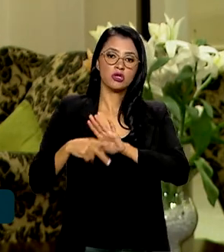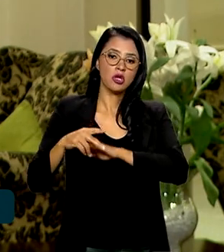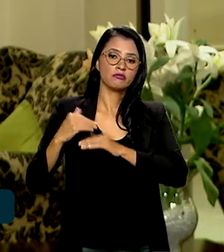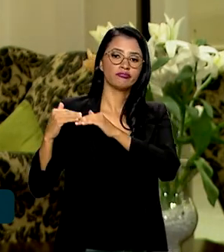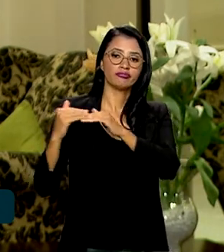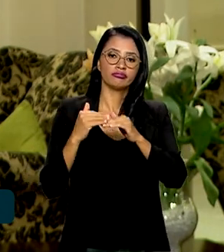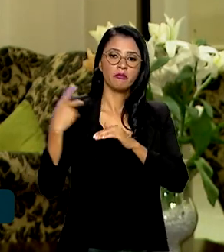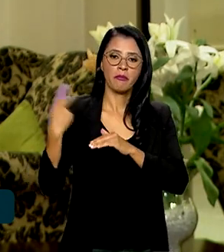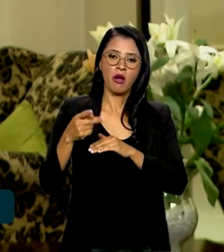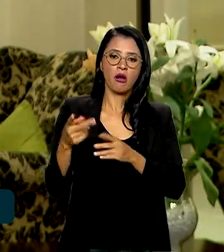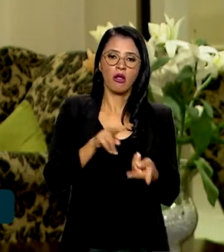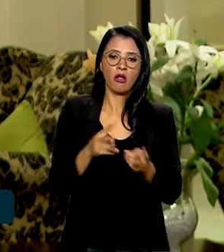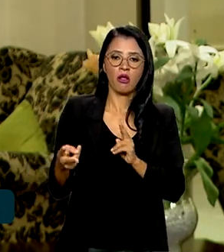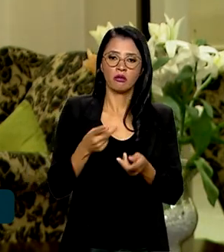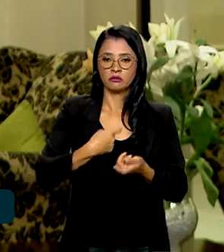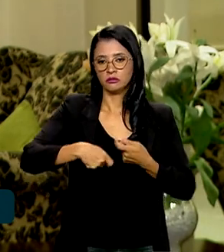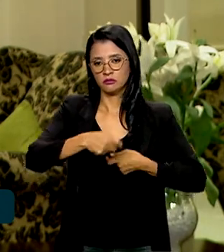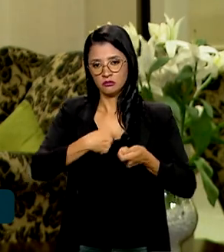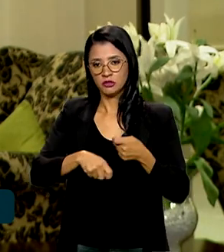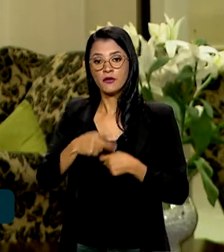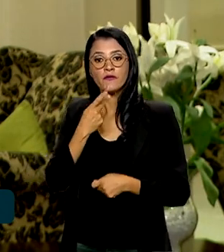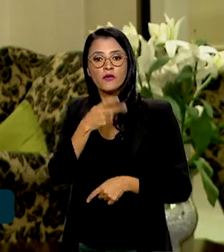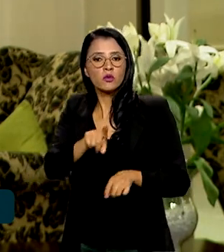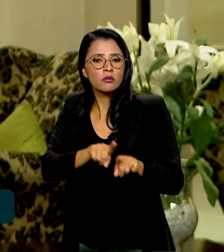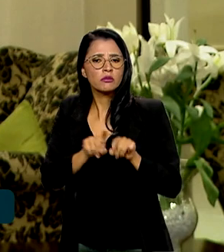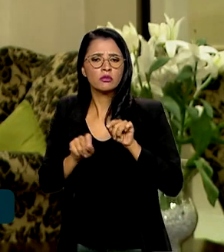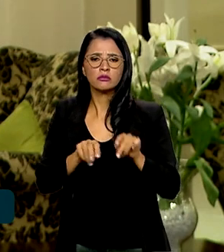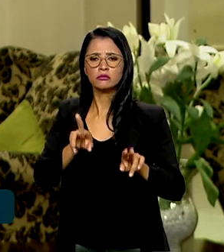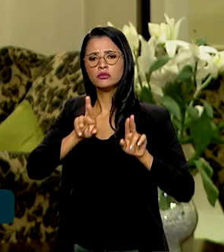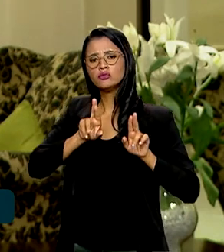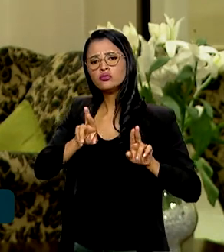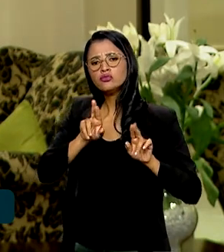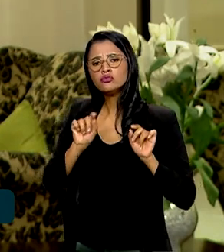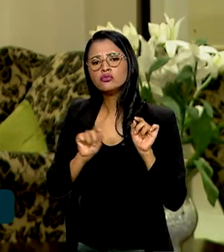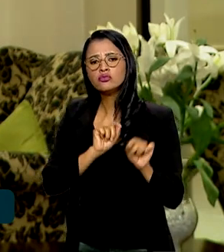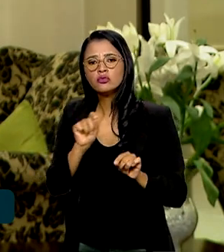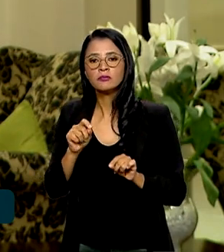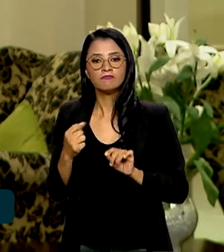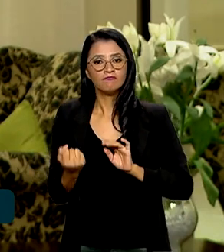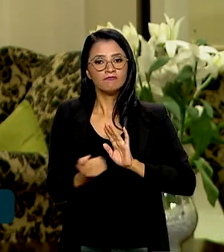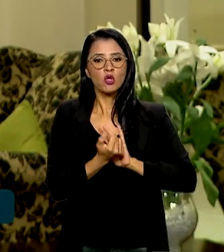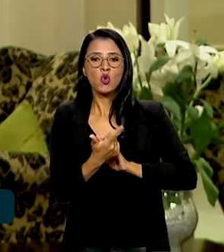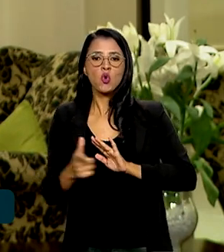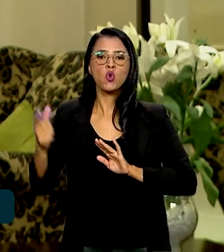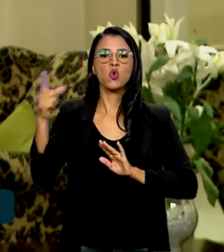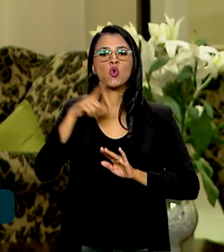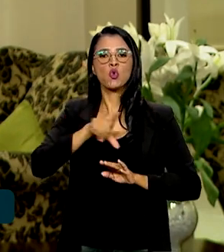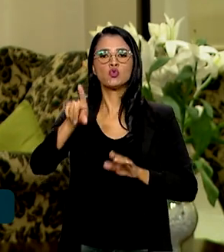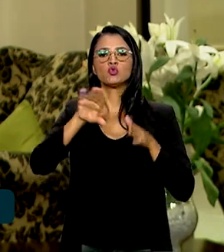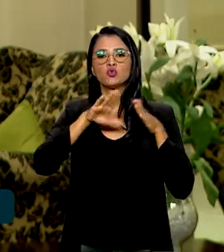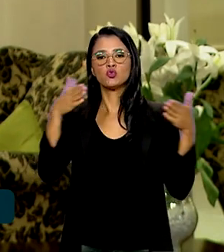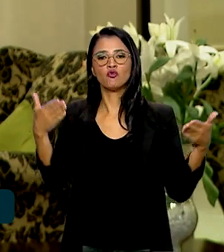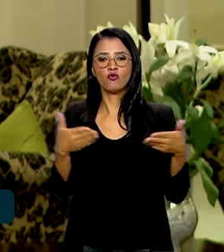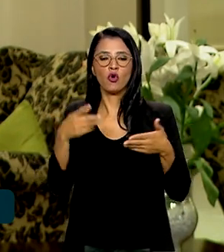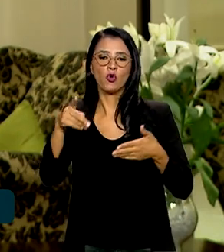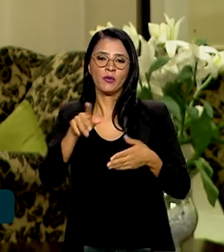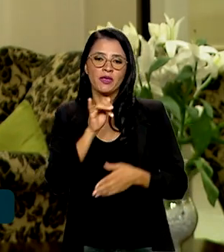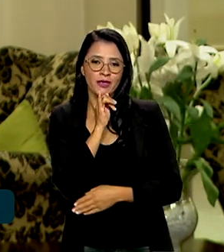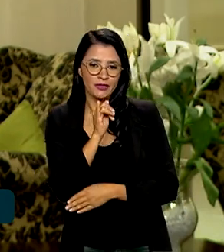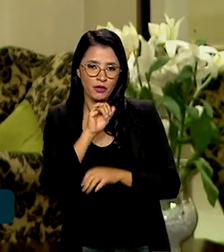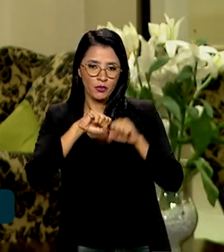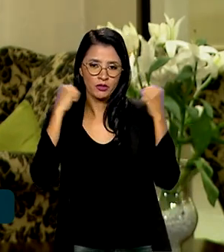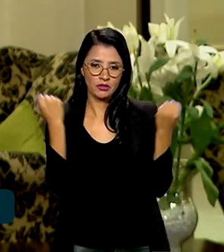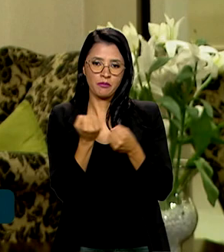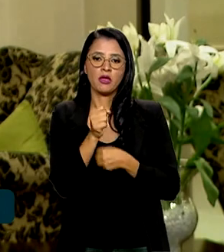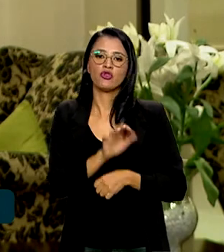transações comerciais. Ele afirmou ainda que a expectativa é impactar outros fóruns internacionais, como a Assembleia